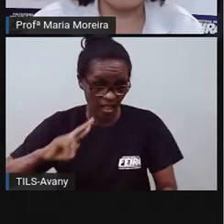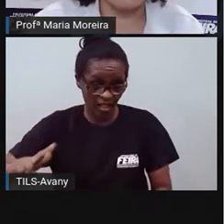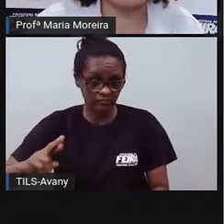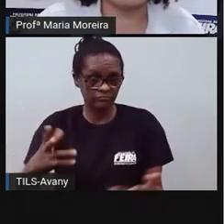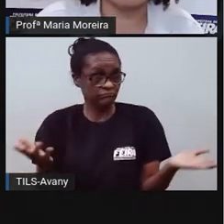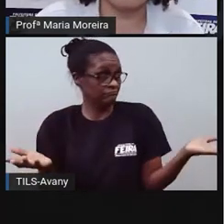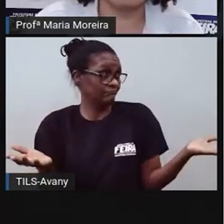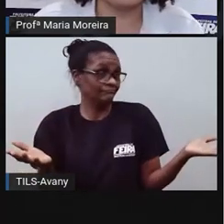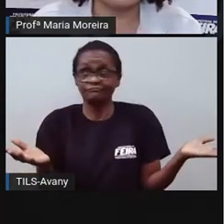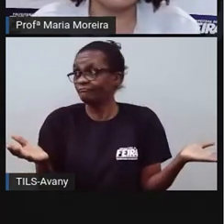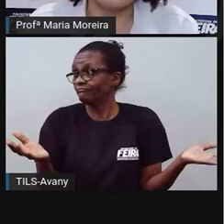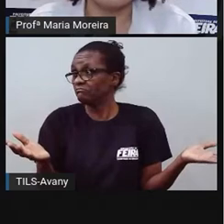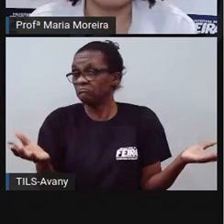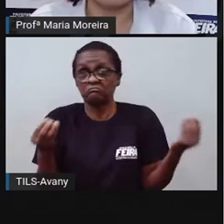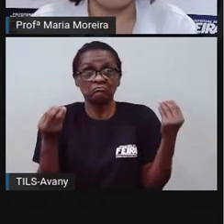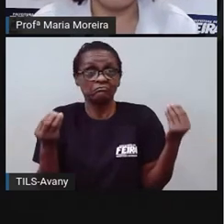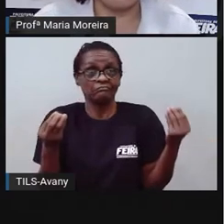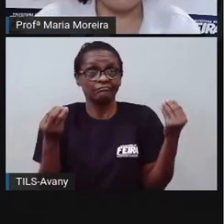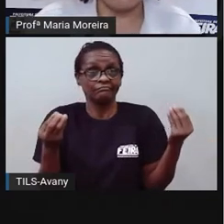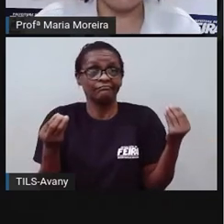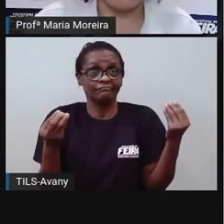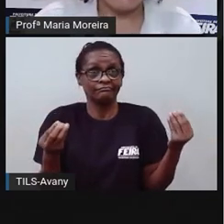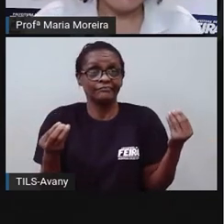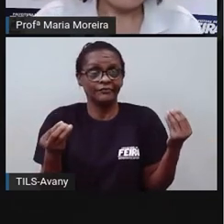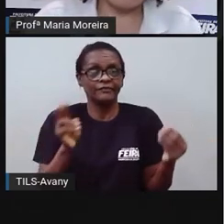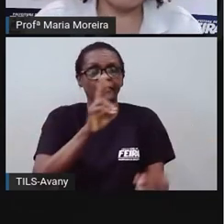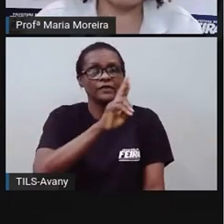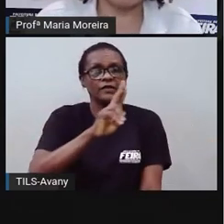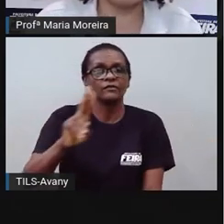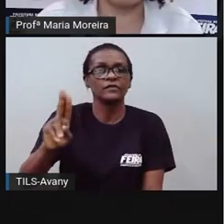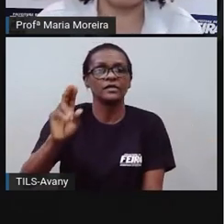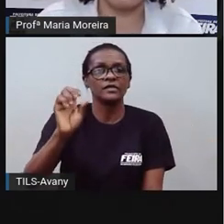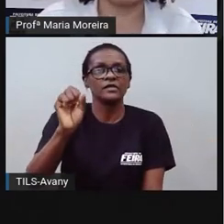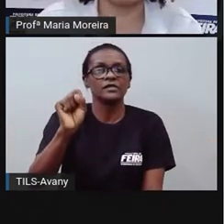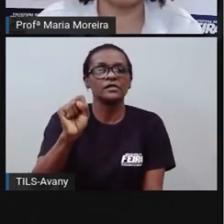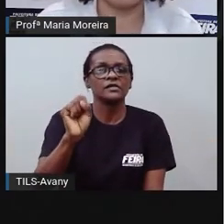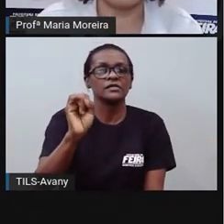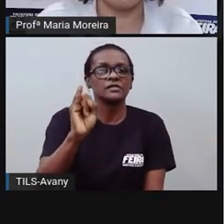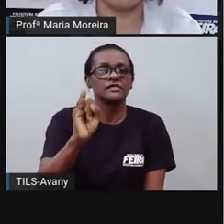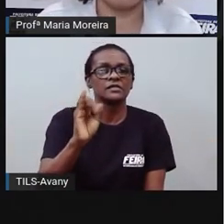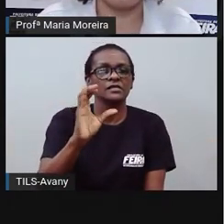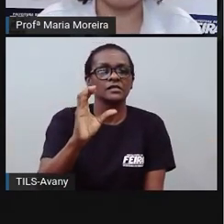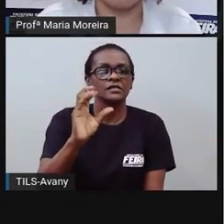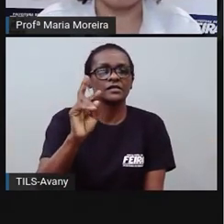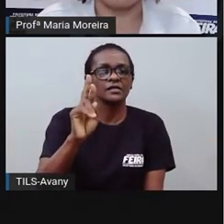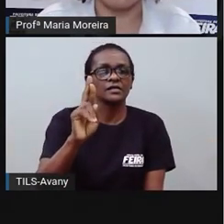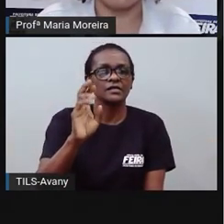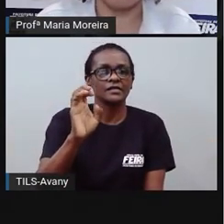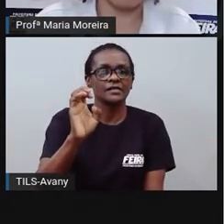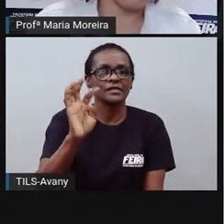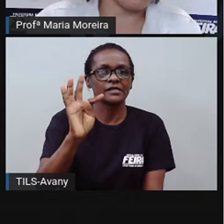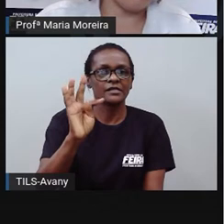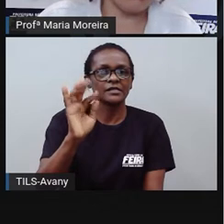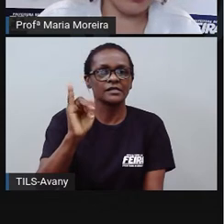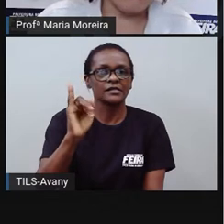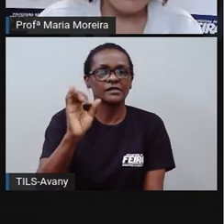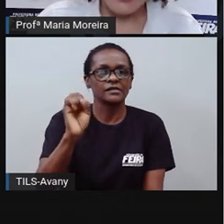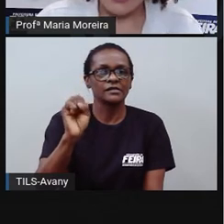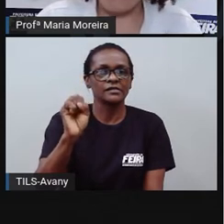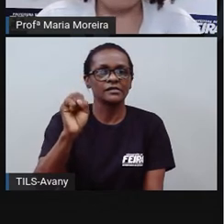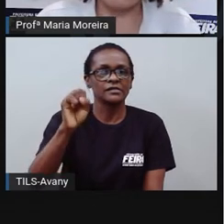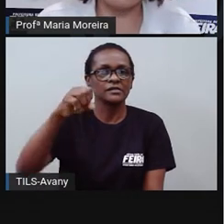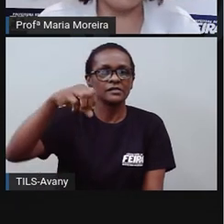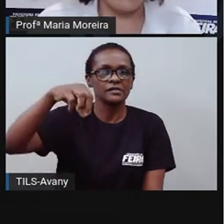ficou conhecido como sincretismo religioso. São exemplos de participação religiosa africana, o candomblé,